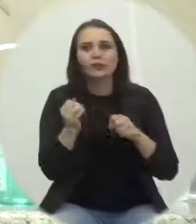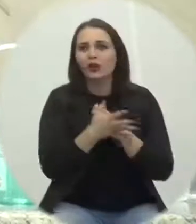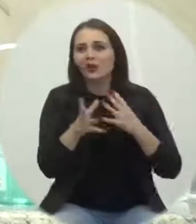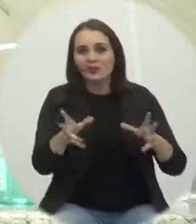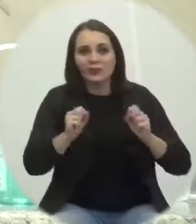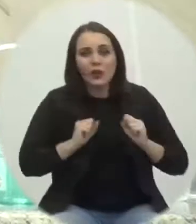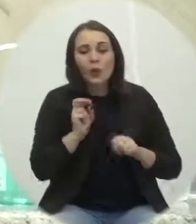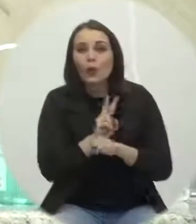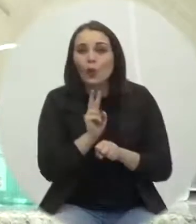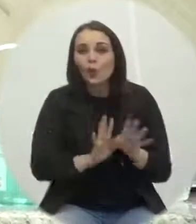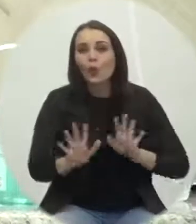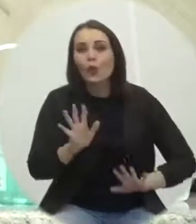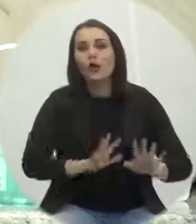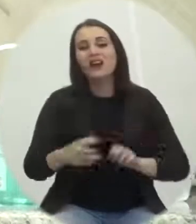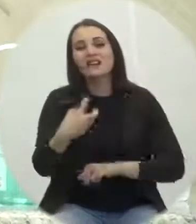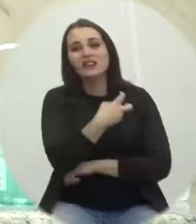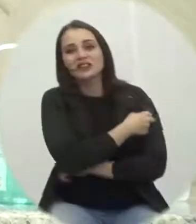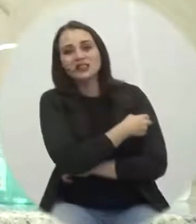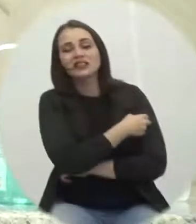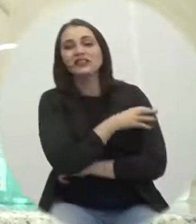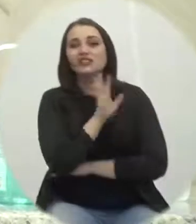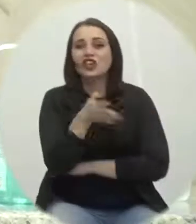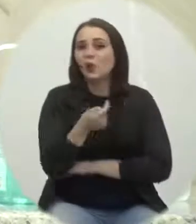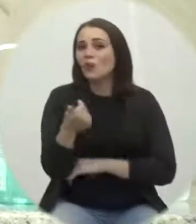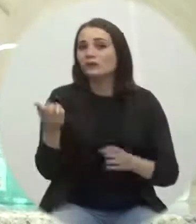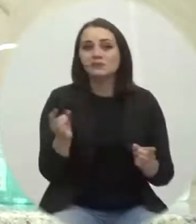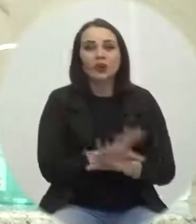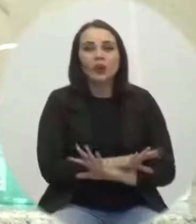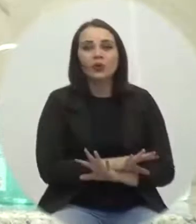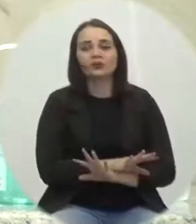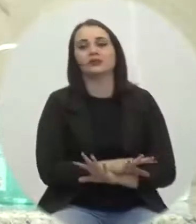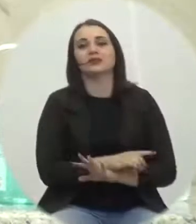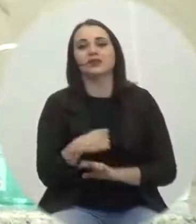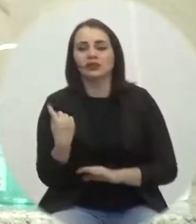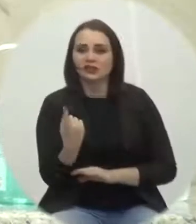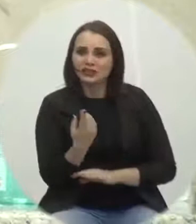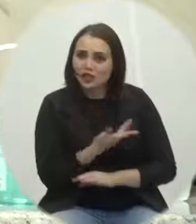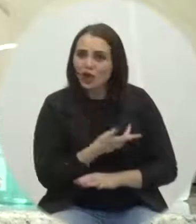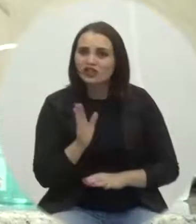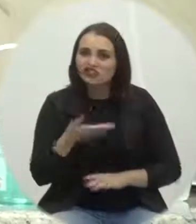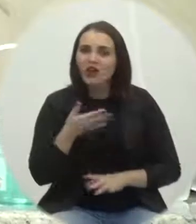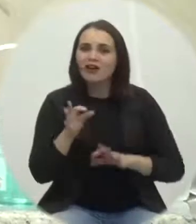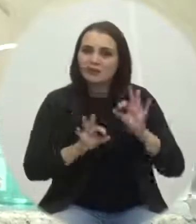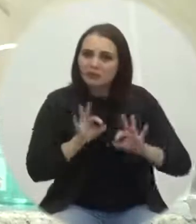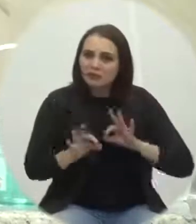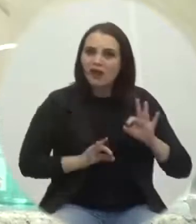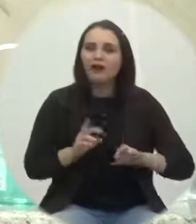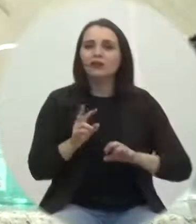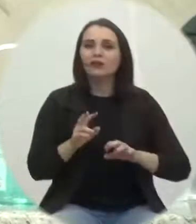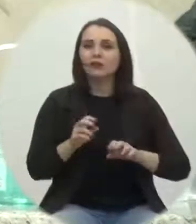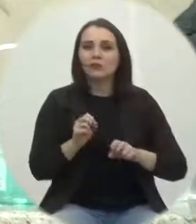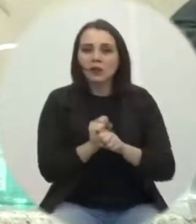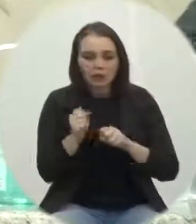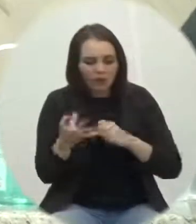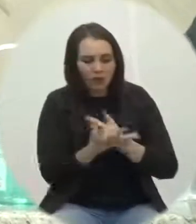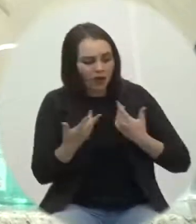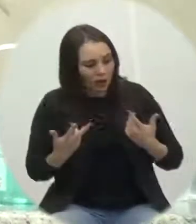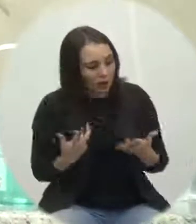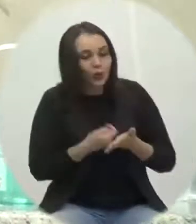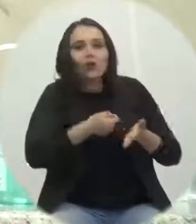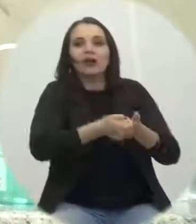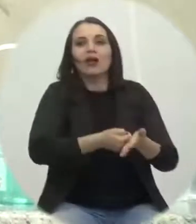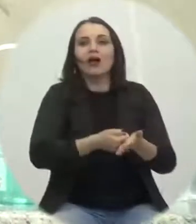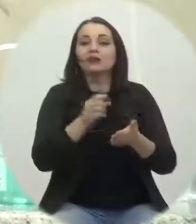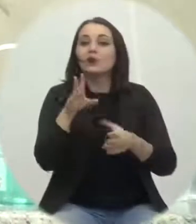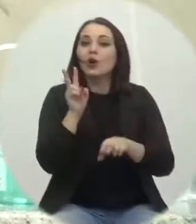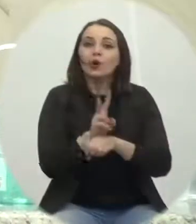A vacina está aí, o pior, se não tivesse nada para enfrentar uma pandemia. Mas já está aí na porta. É uma questão de